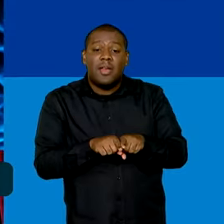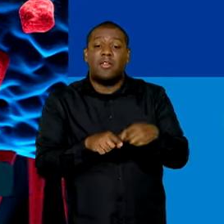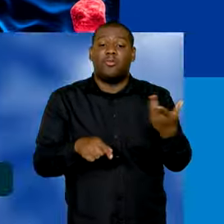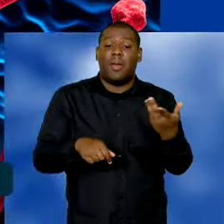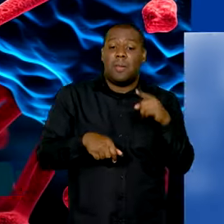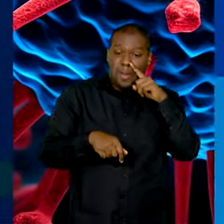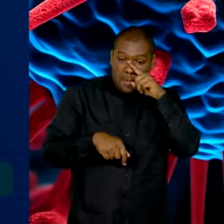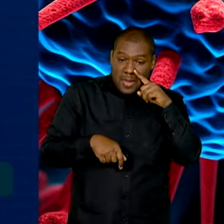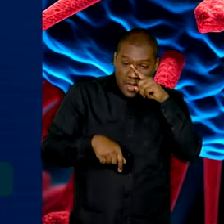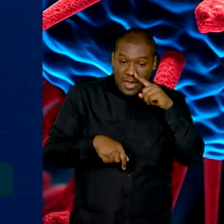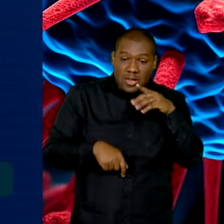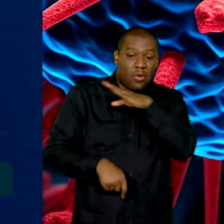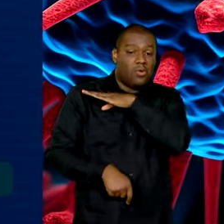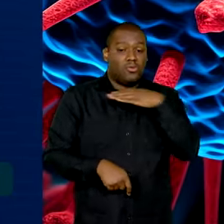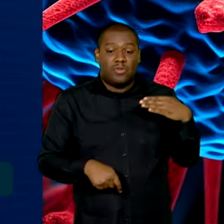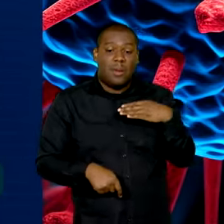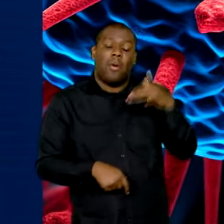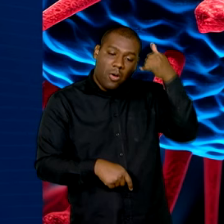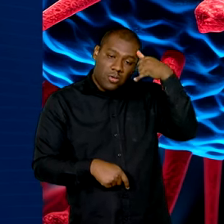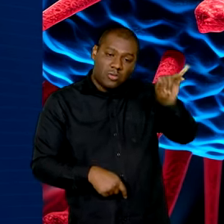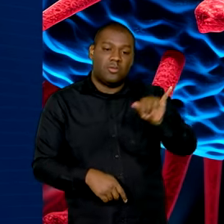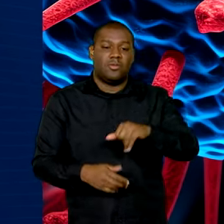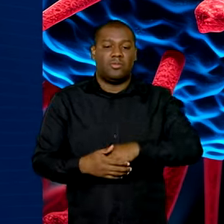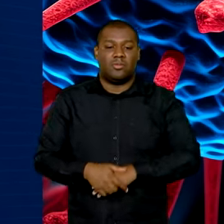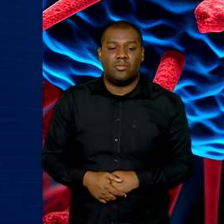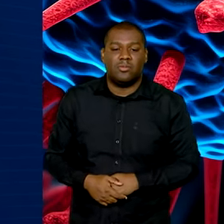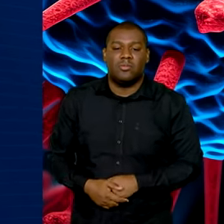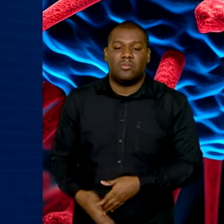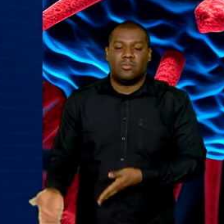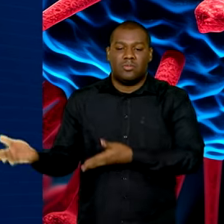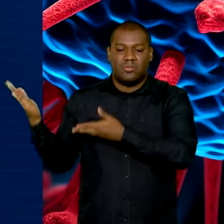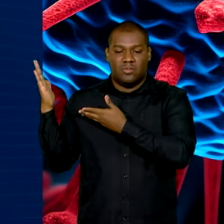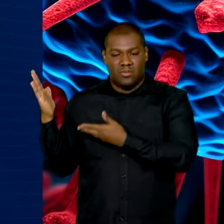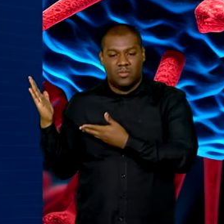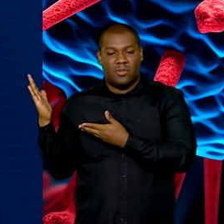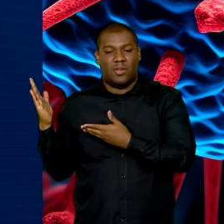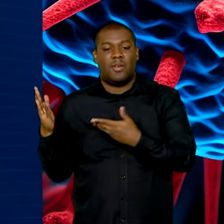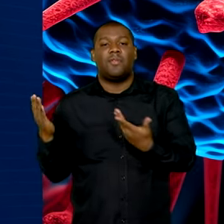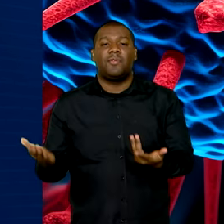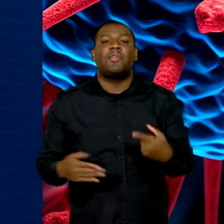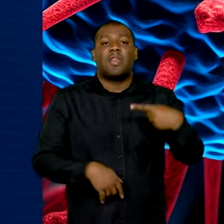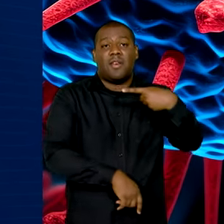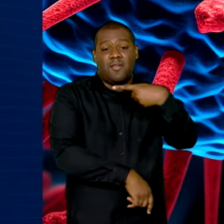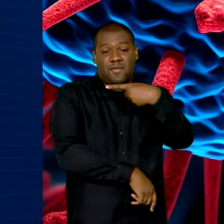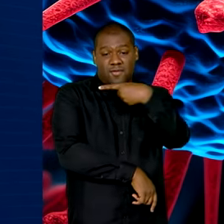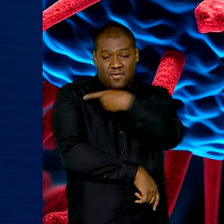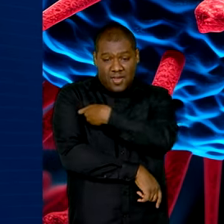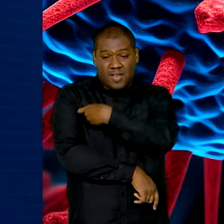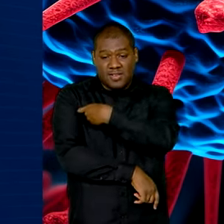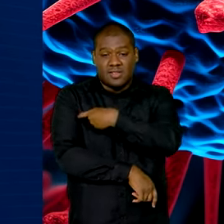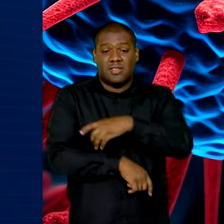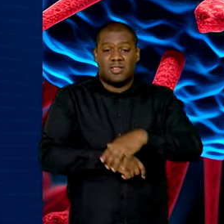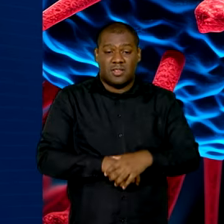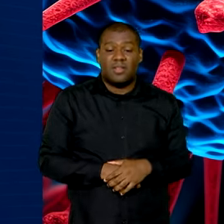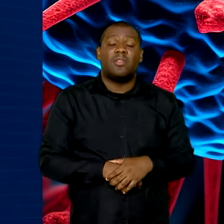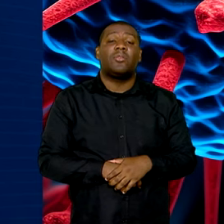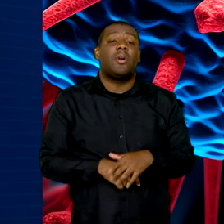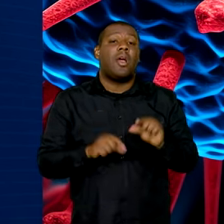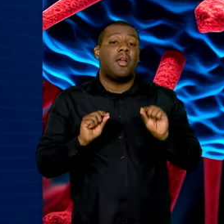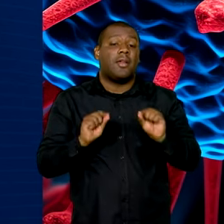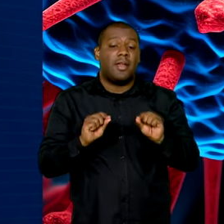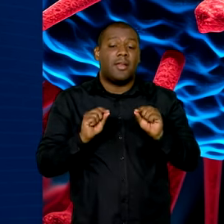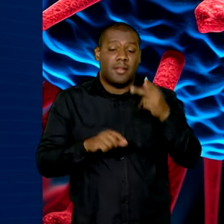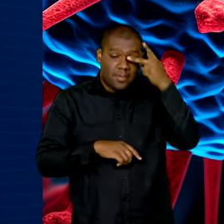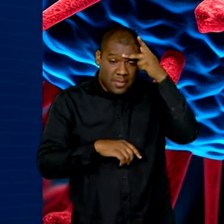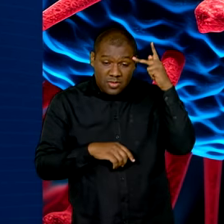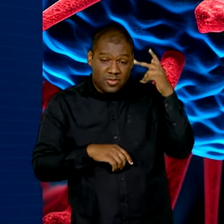A lista de prioridades para a aplicação da vacina influenza vem crescendo a cada ano. Os idosos, os